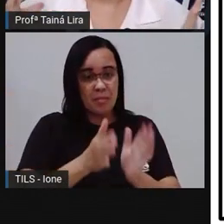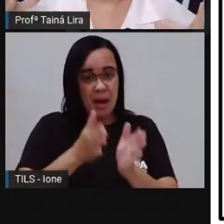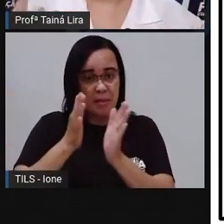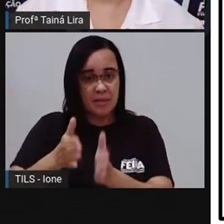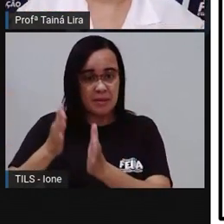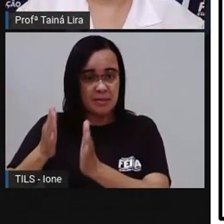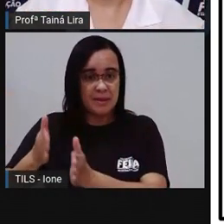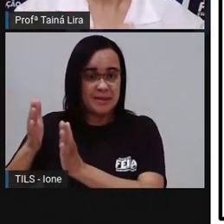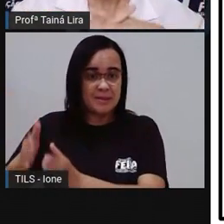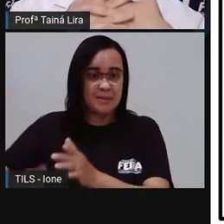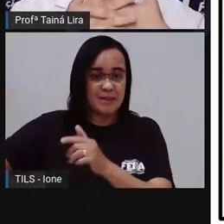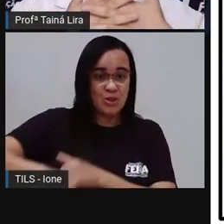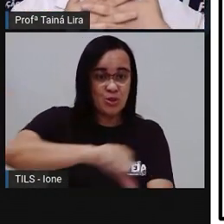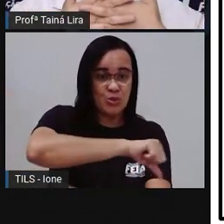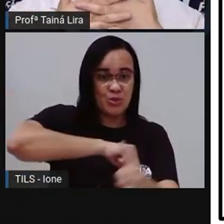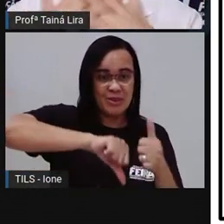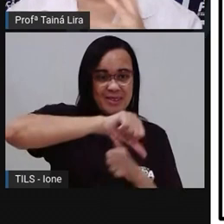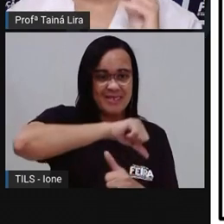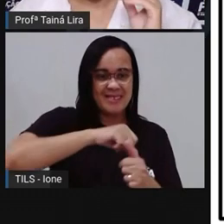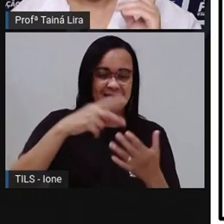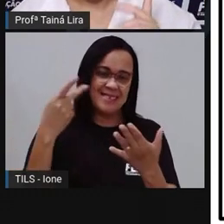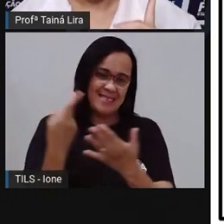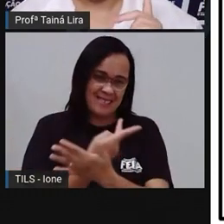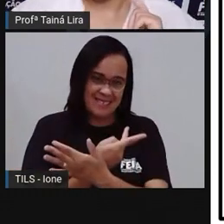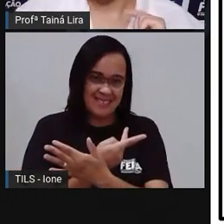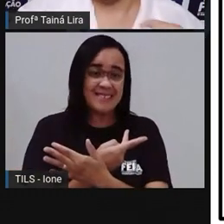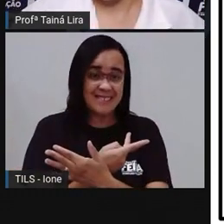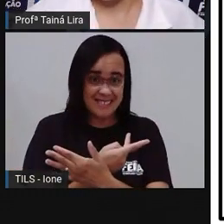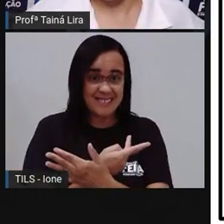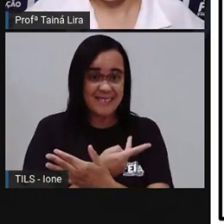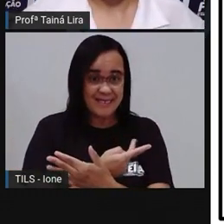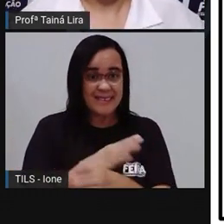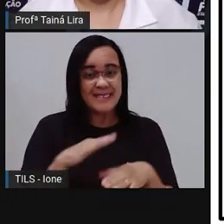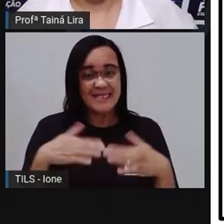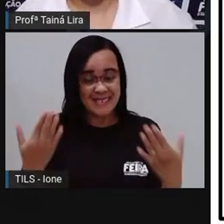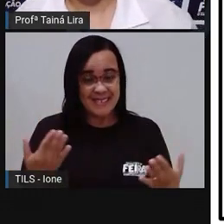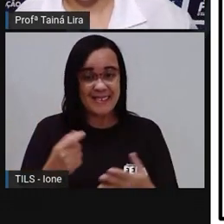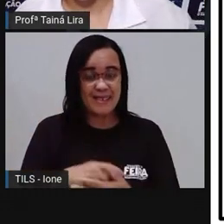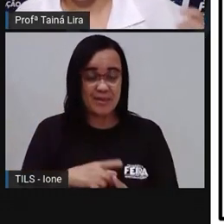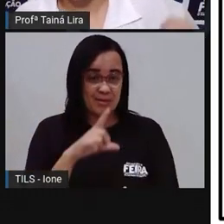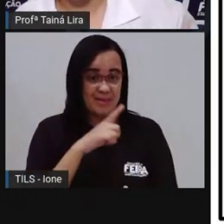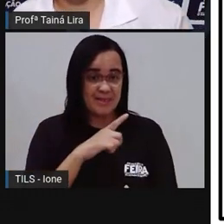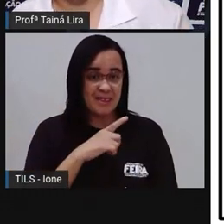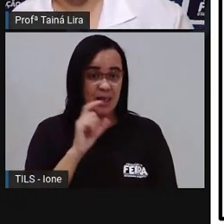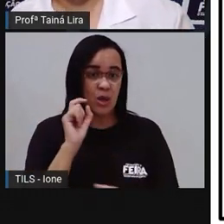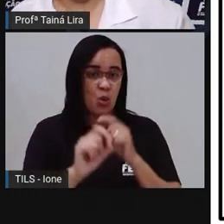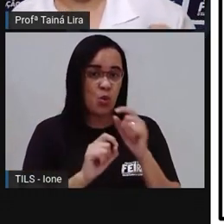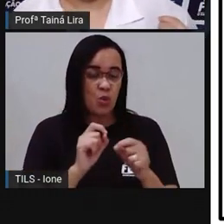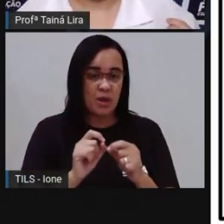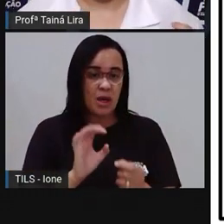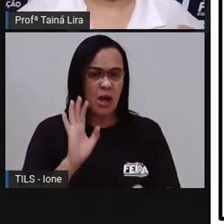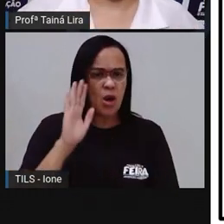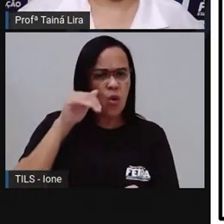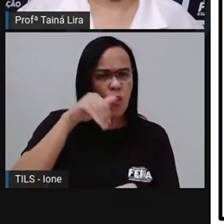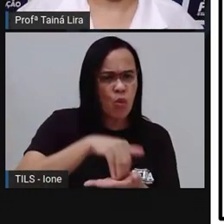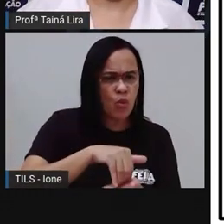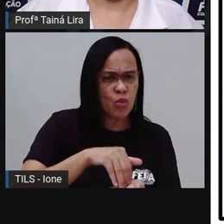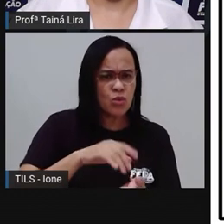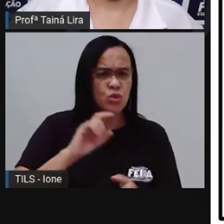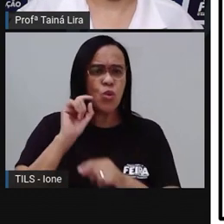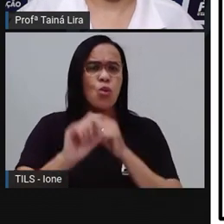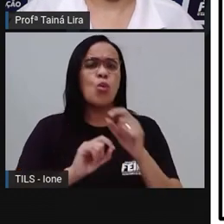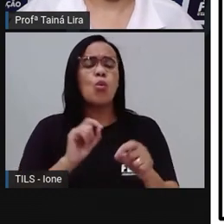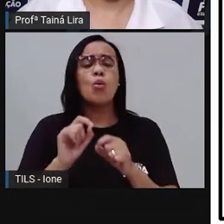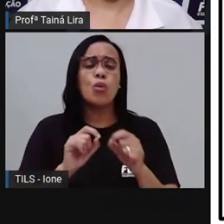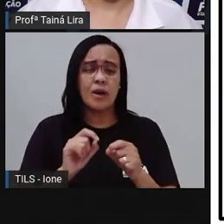a ordem das instruções. Então, até tem uma dica aqui. E olha, segundo ano, por último. Então, se é por último,